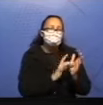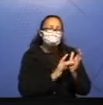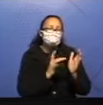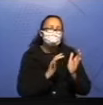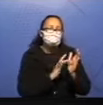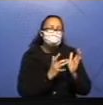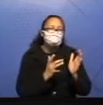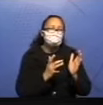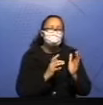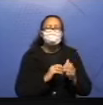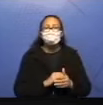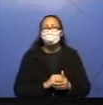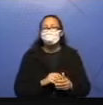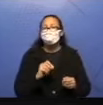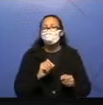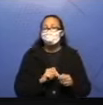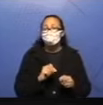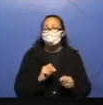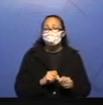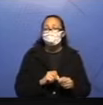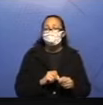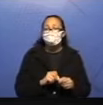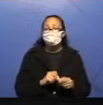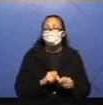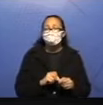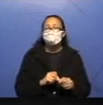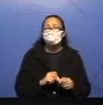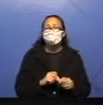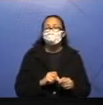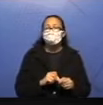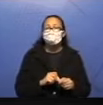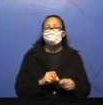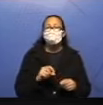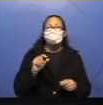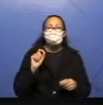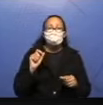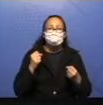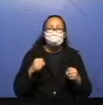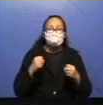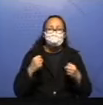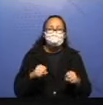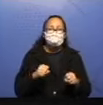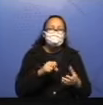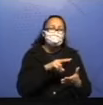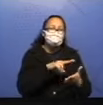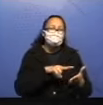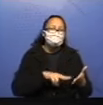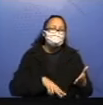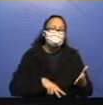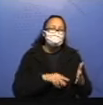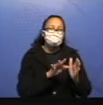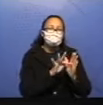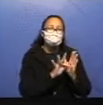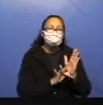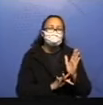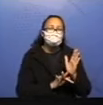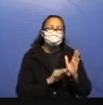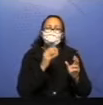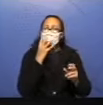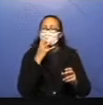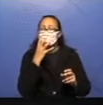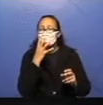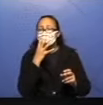tarefa, primeiro, você vai reler a fábula, o cão e seu reflexo. Preste atenção na característica da